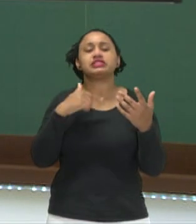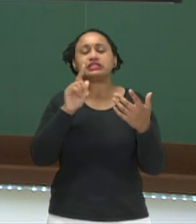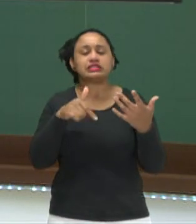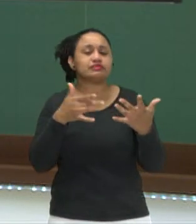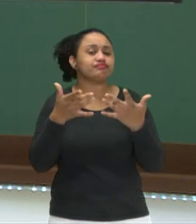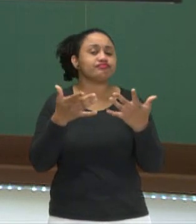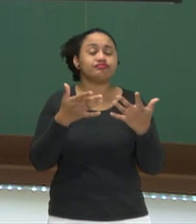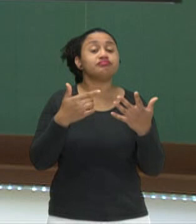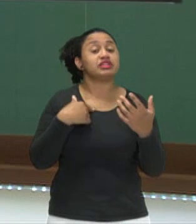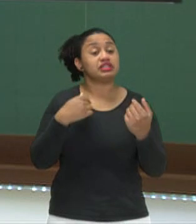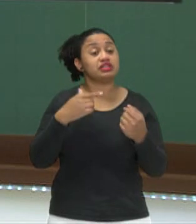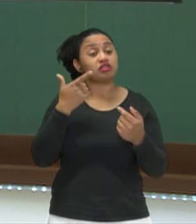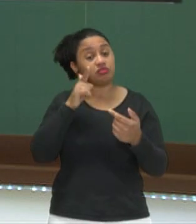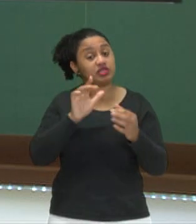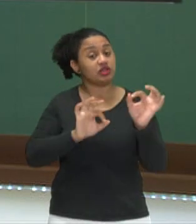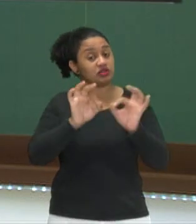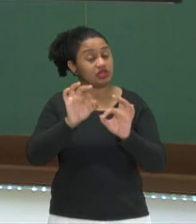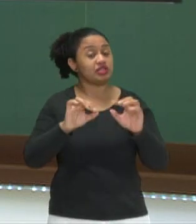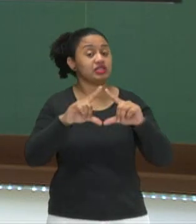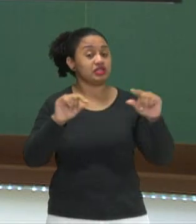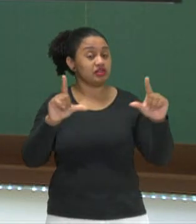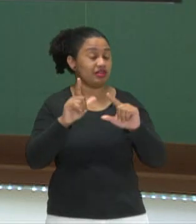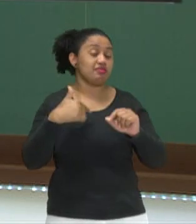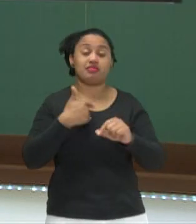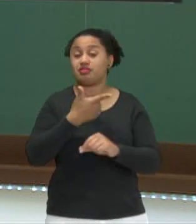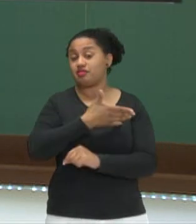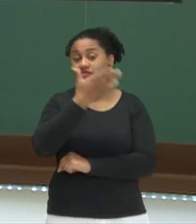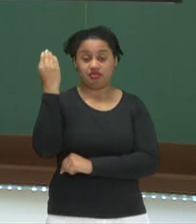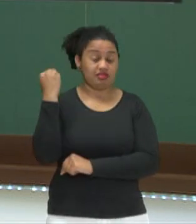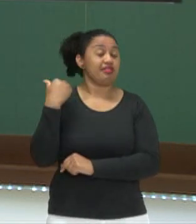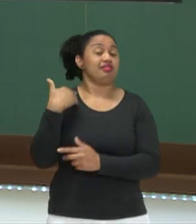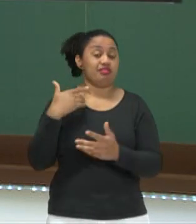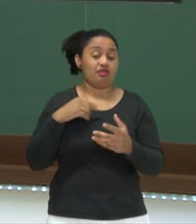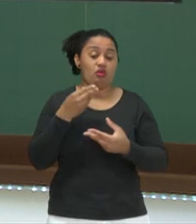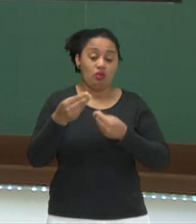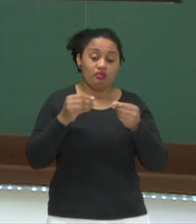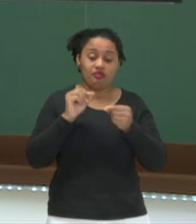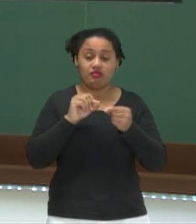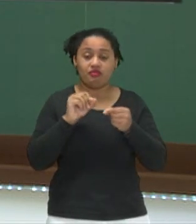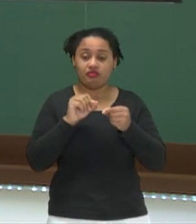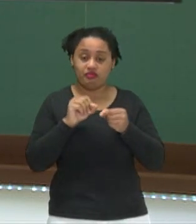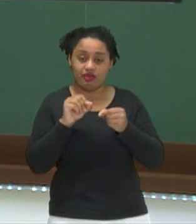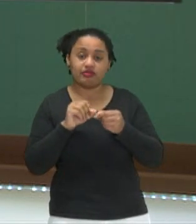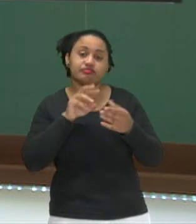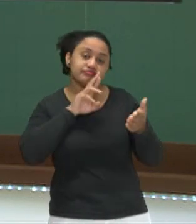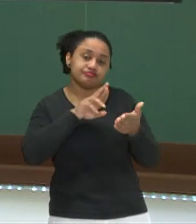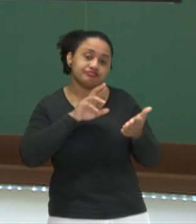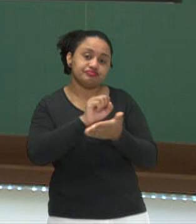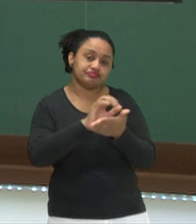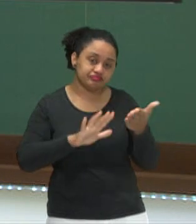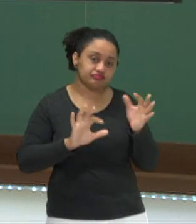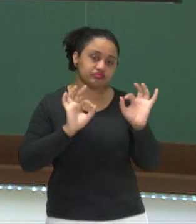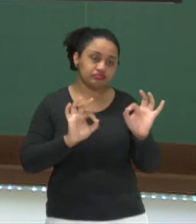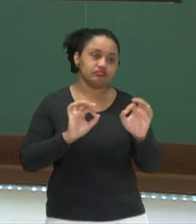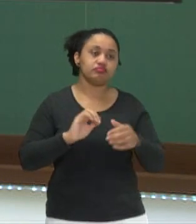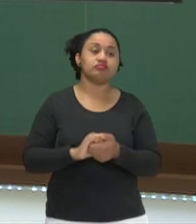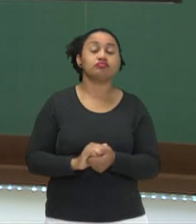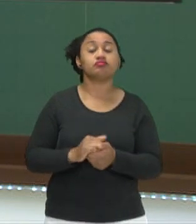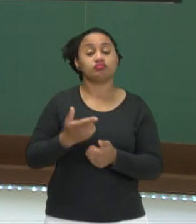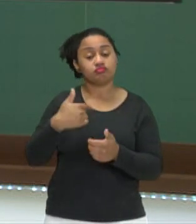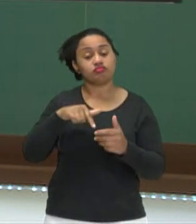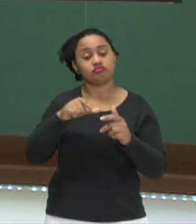a gente tem que começar a se organizar nessas formas para não se perder dentro da resolução. Dentro dos